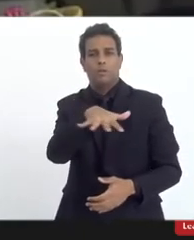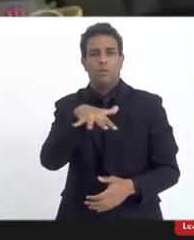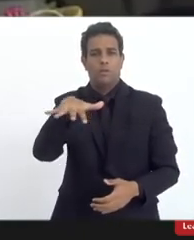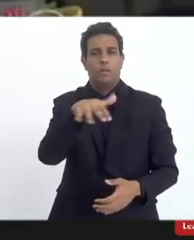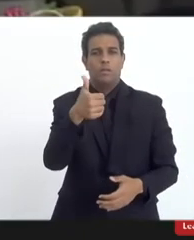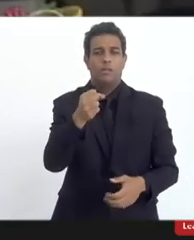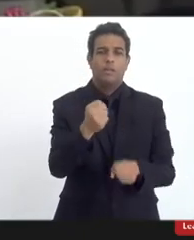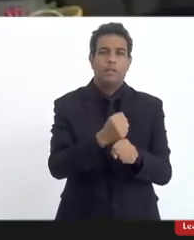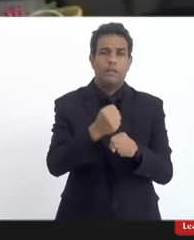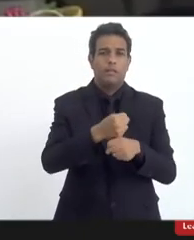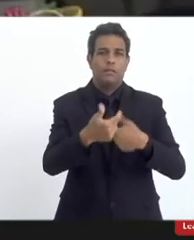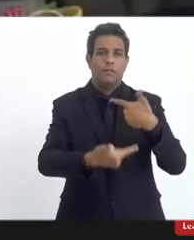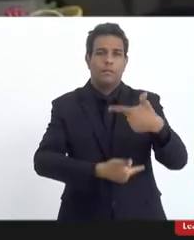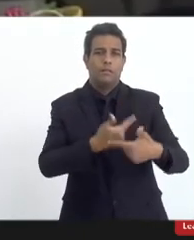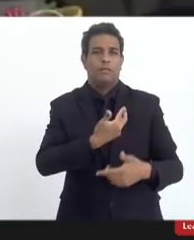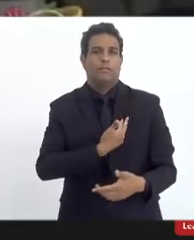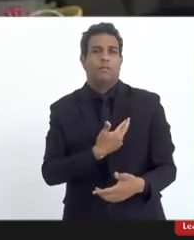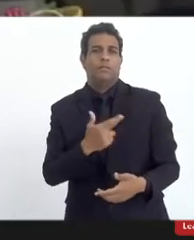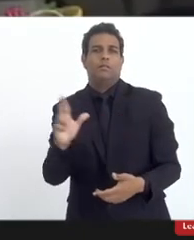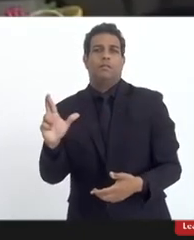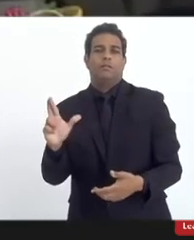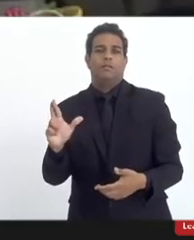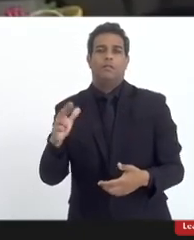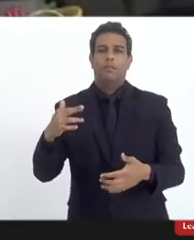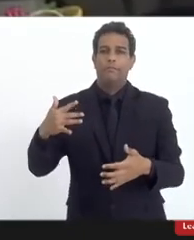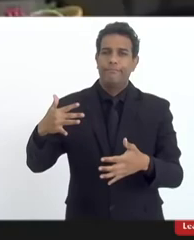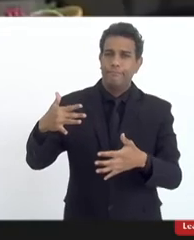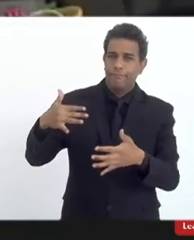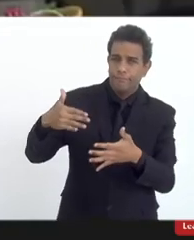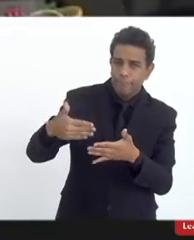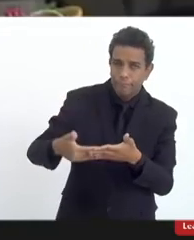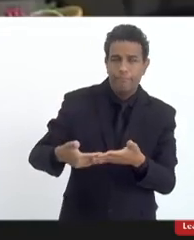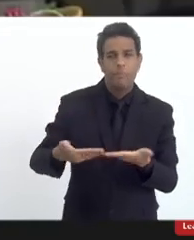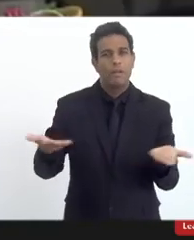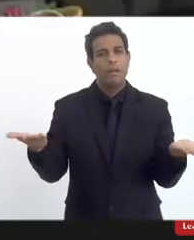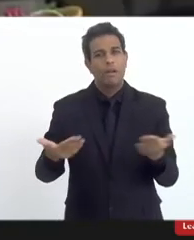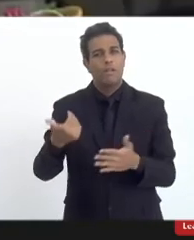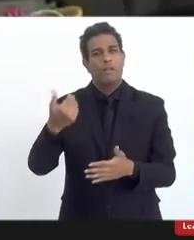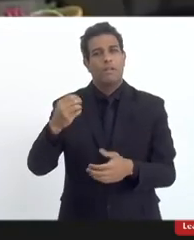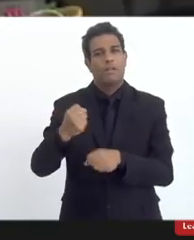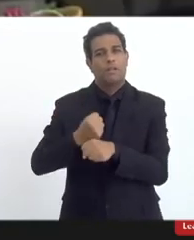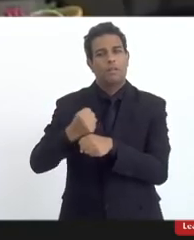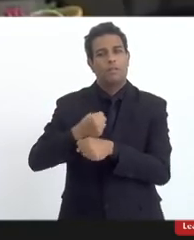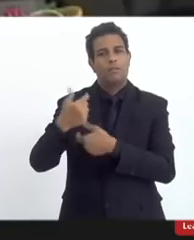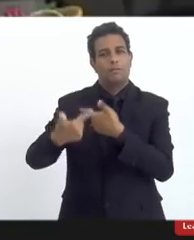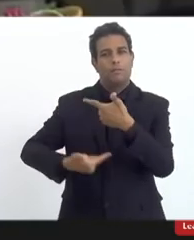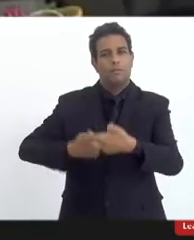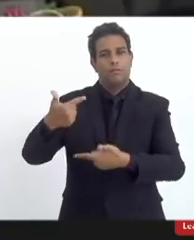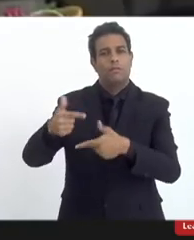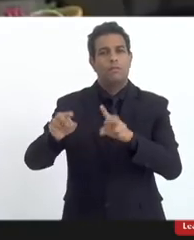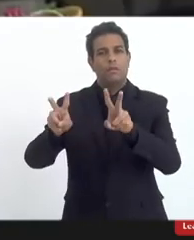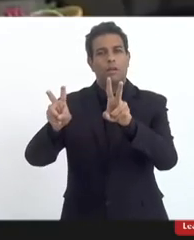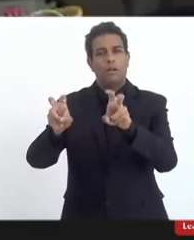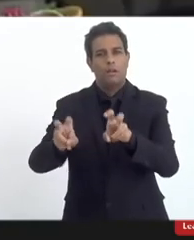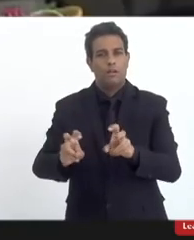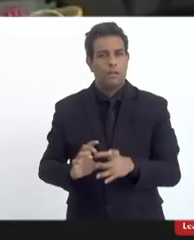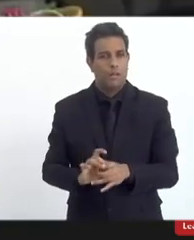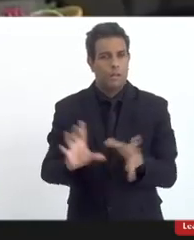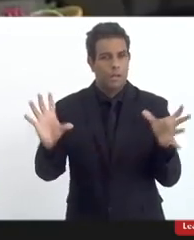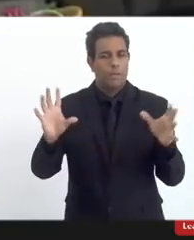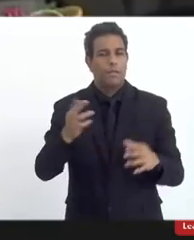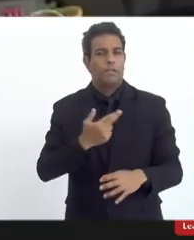10 anos já tenho uma caminhada e há 10 anos essa temática da liberdade